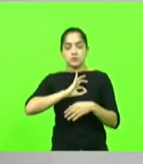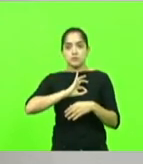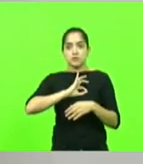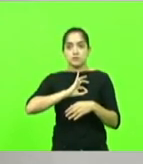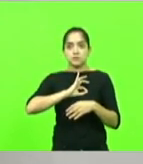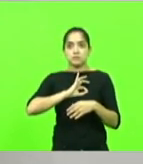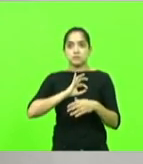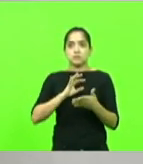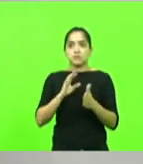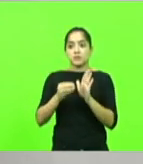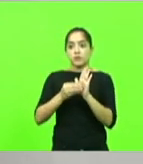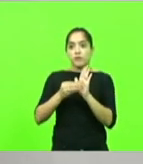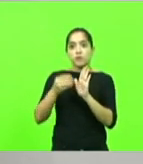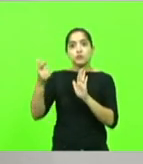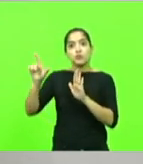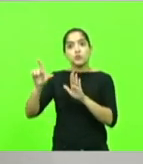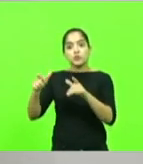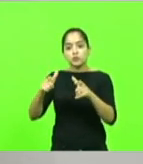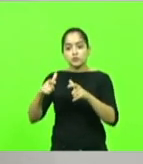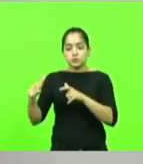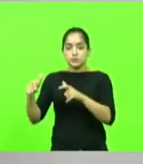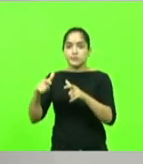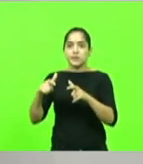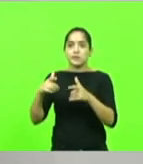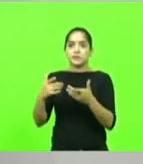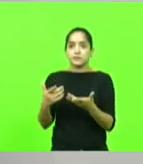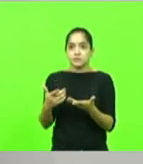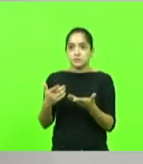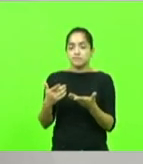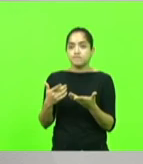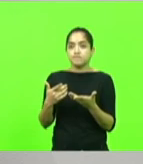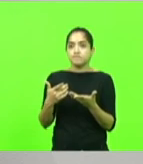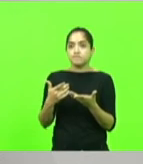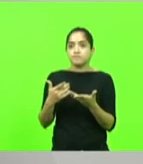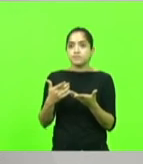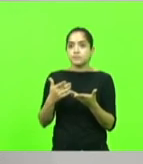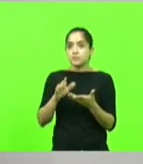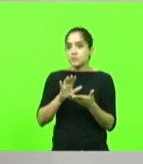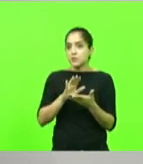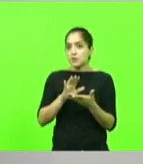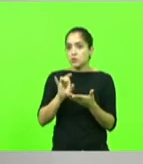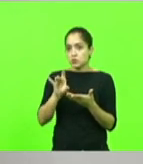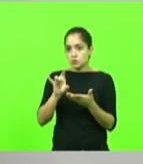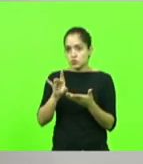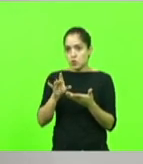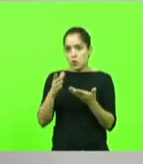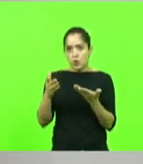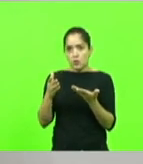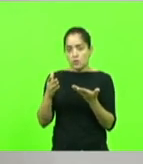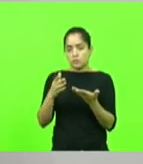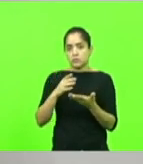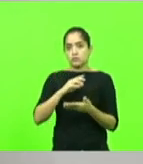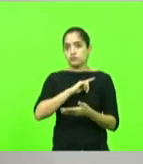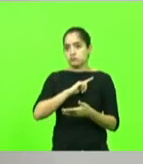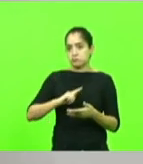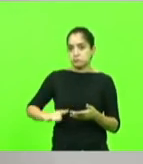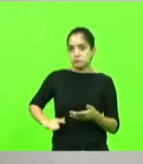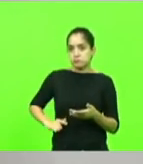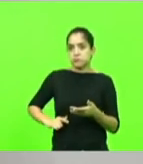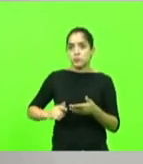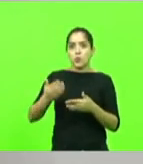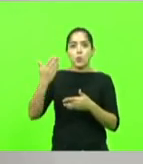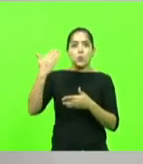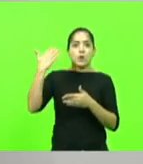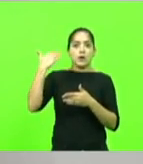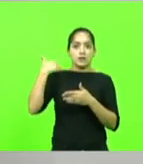A impressão que se dá é o governador, a exemplo dos que vieram, não é só do senhor, não, senhor Carlos Moisés, os antecessores do